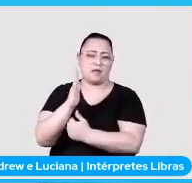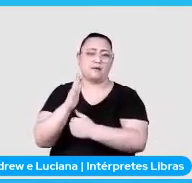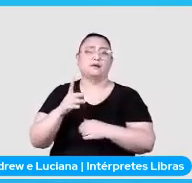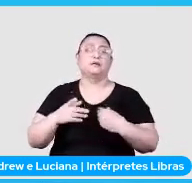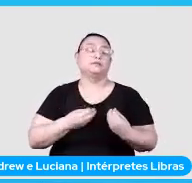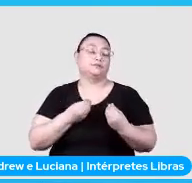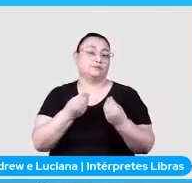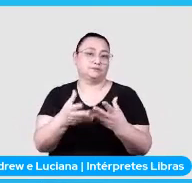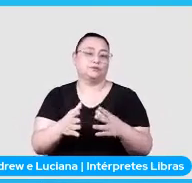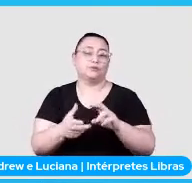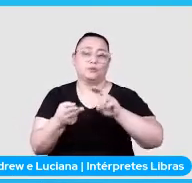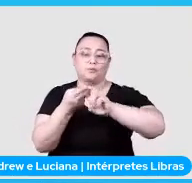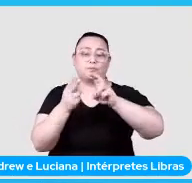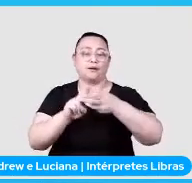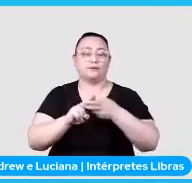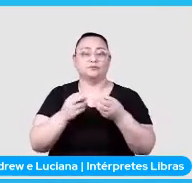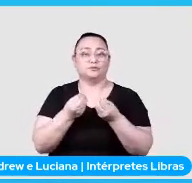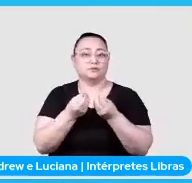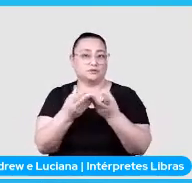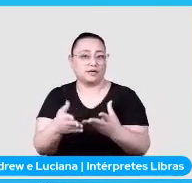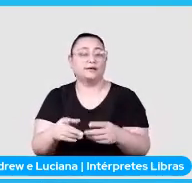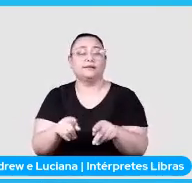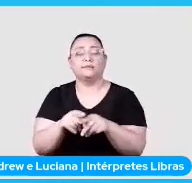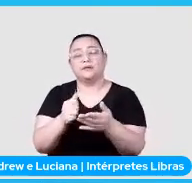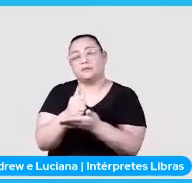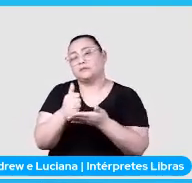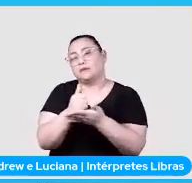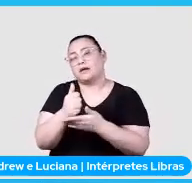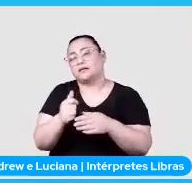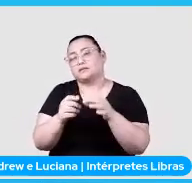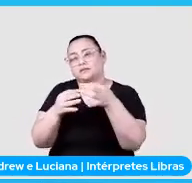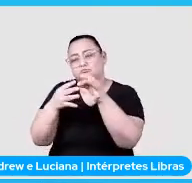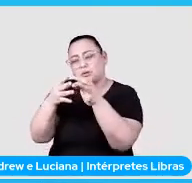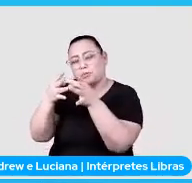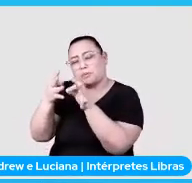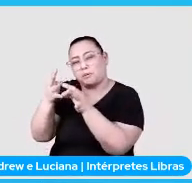oferece e uma descrição básica de que cada um faz.